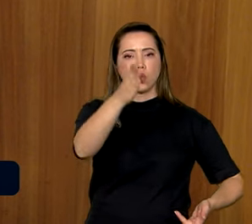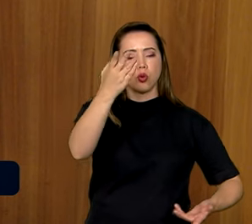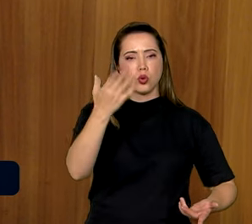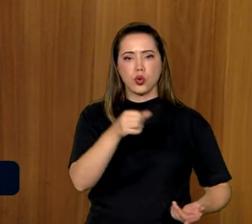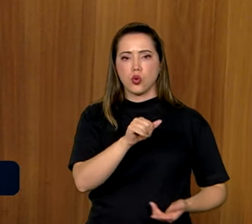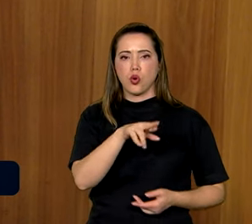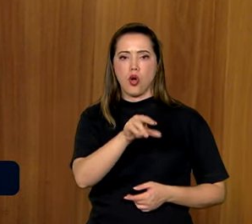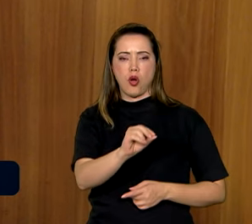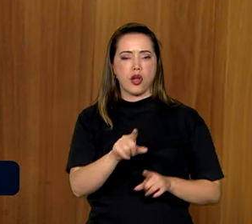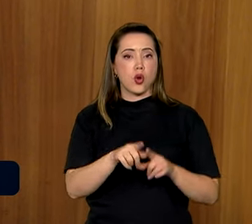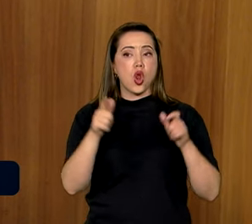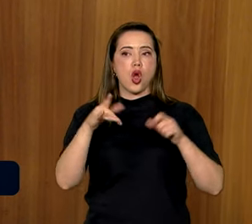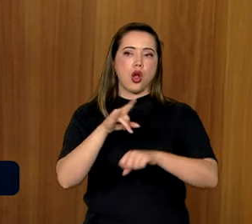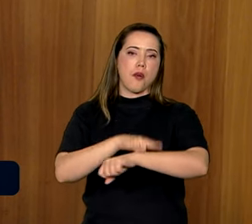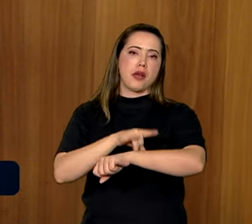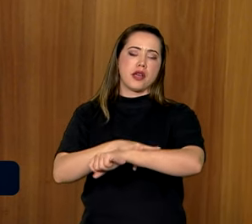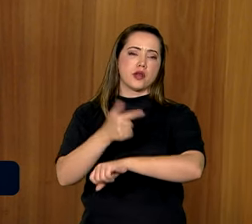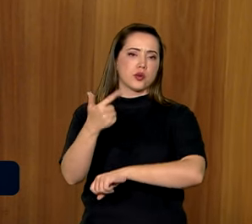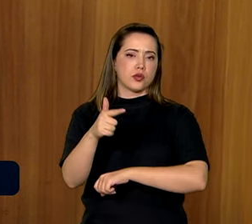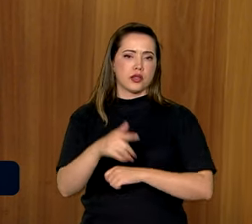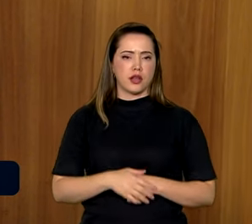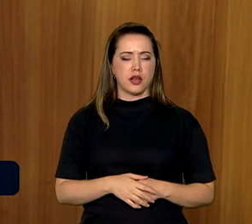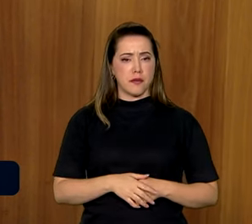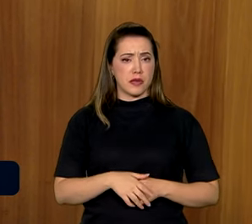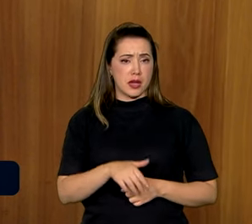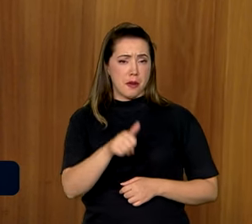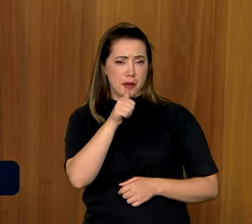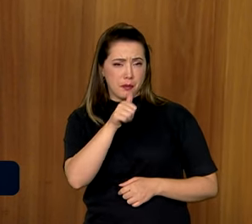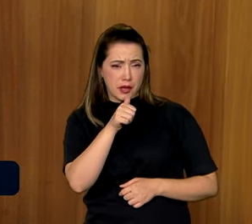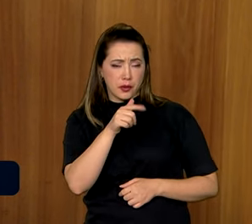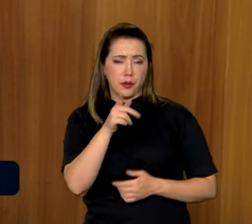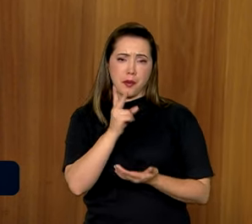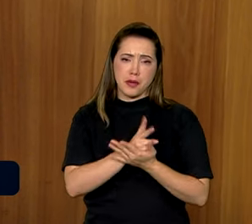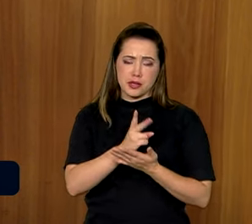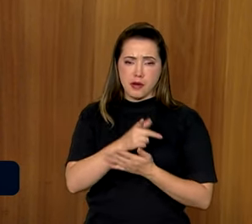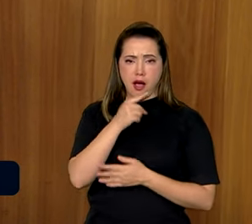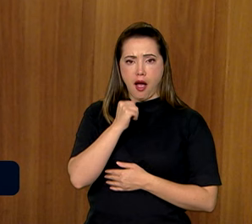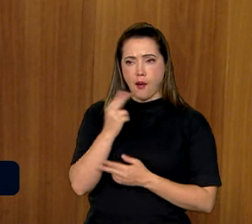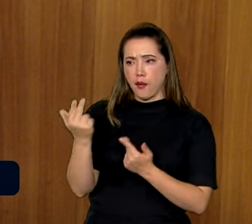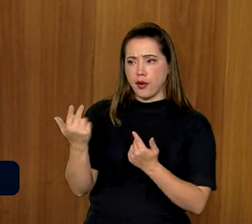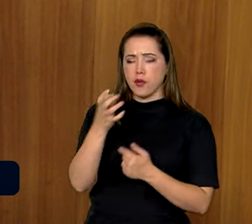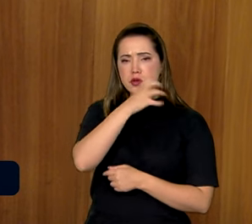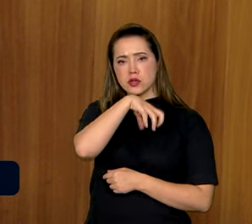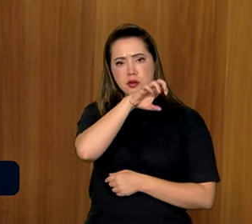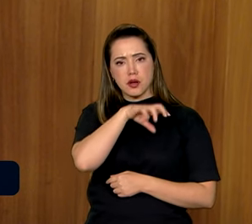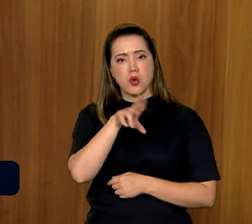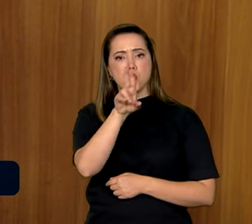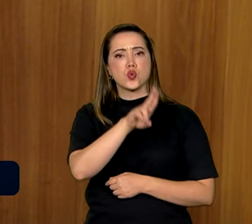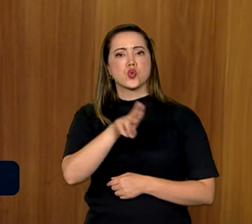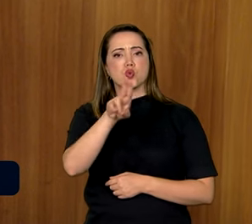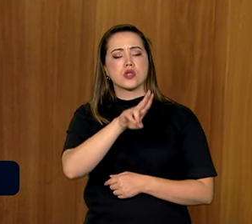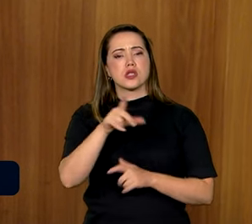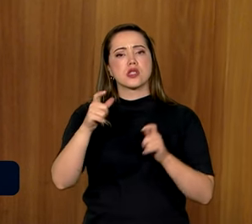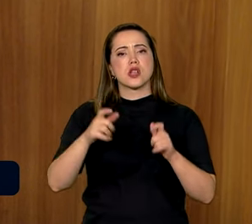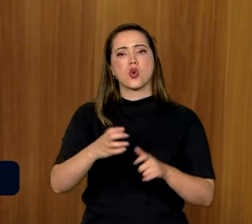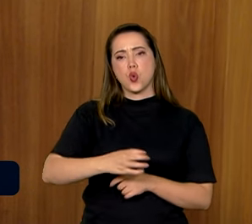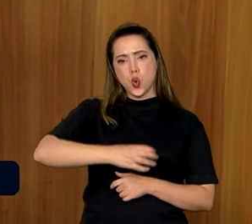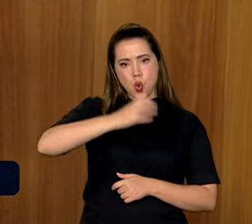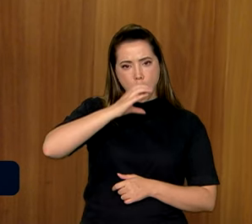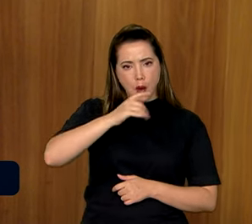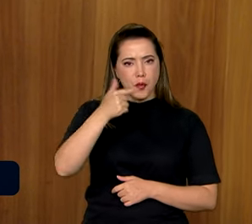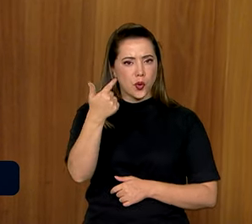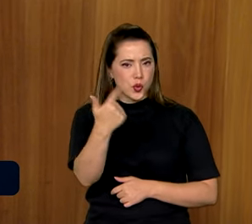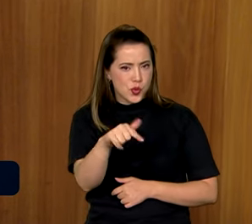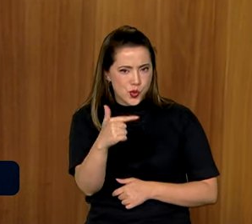bebendo água que é dividida com os animais, utilizando, por exemplo, embalagens de agrotóxico para usar como copo e para